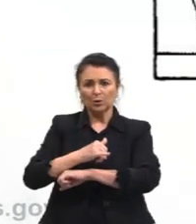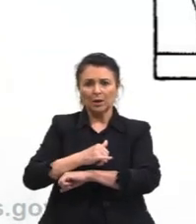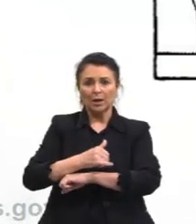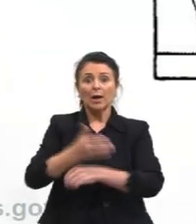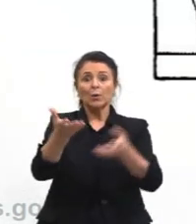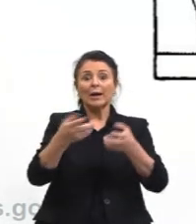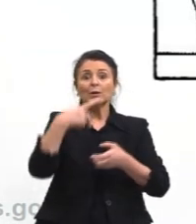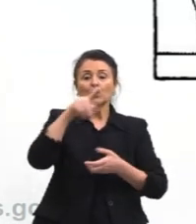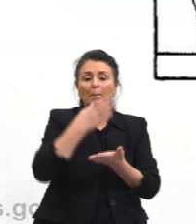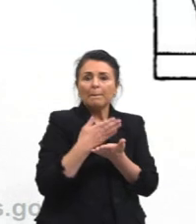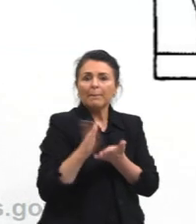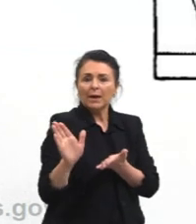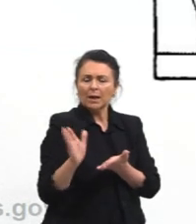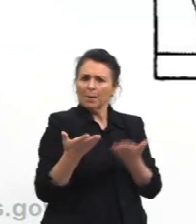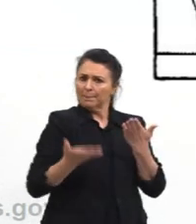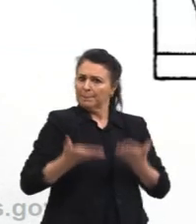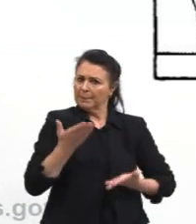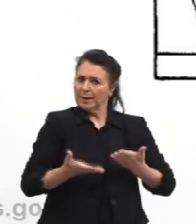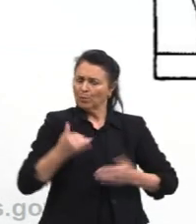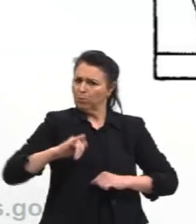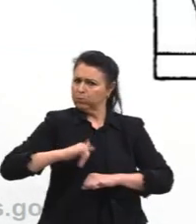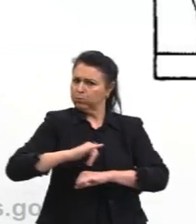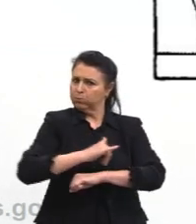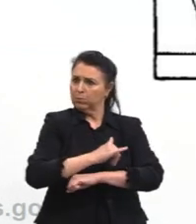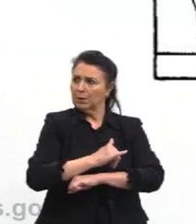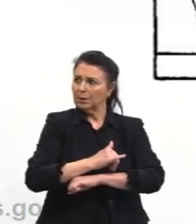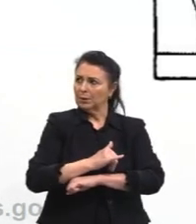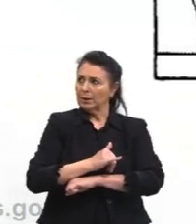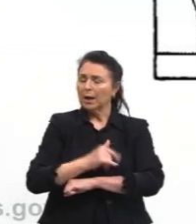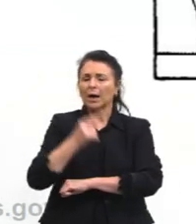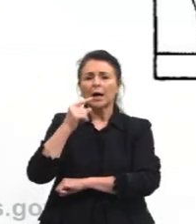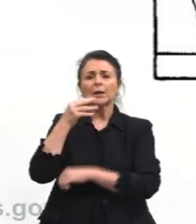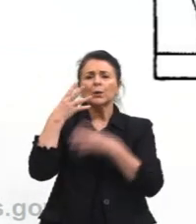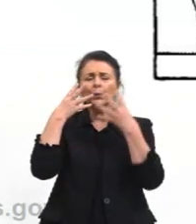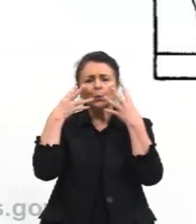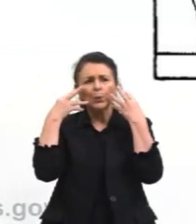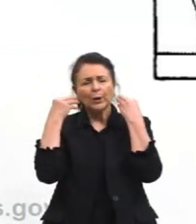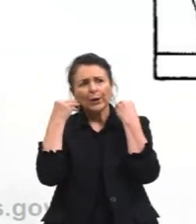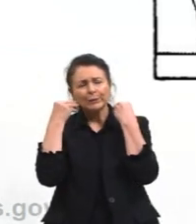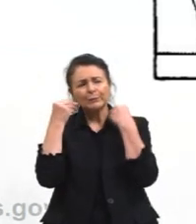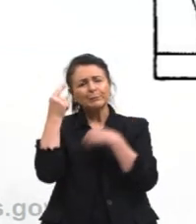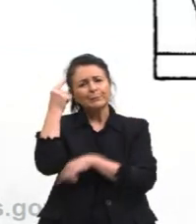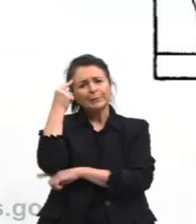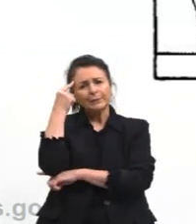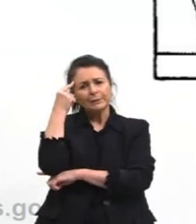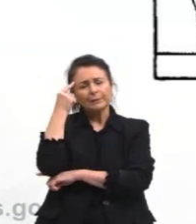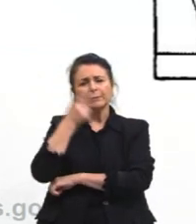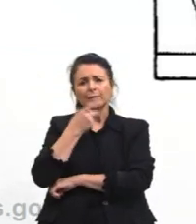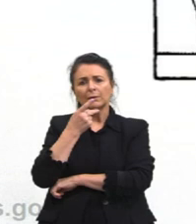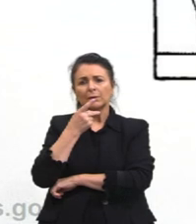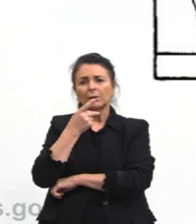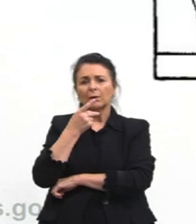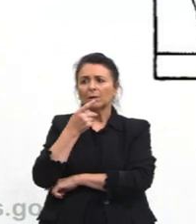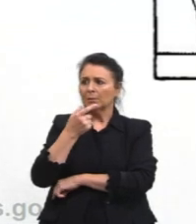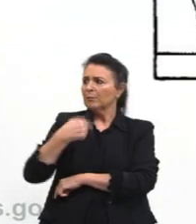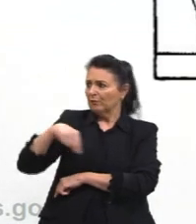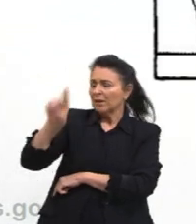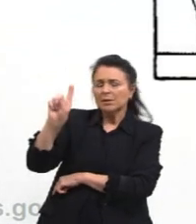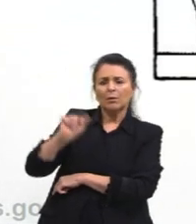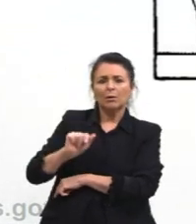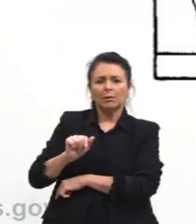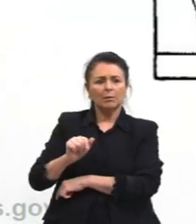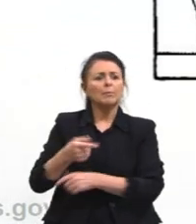perca peso. Ouviu bem? Aí o Garfield falou, né? Falou. Ei, aonde vai?